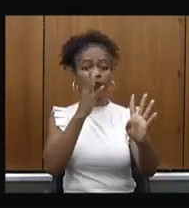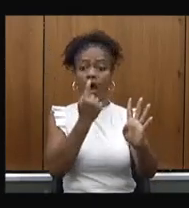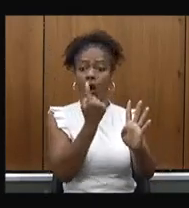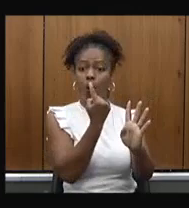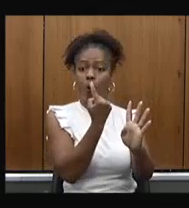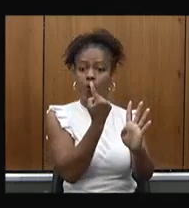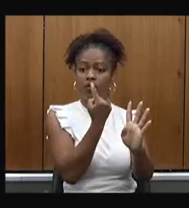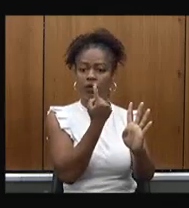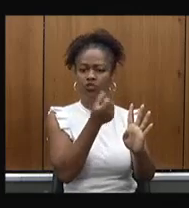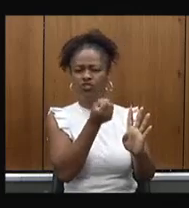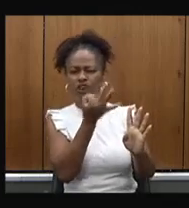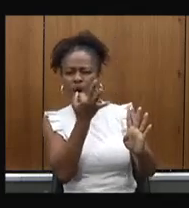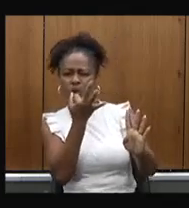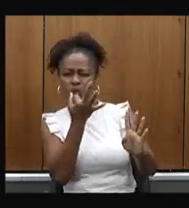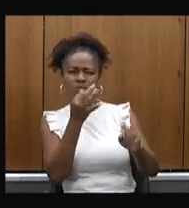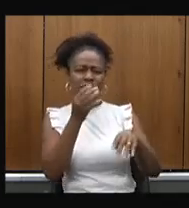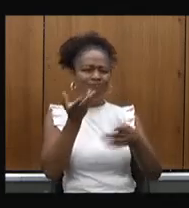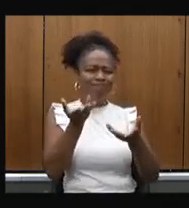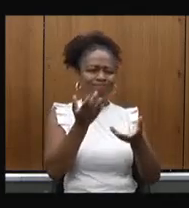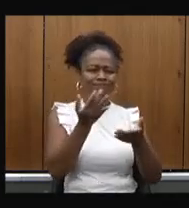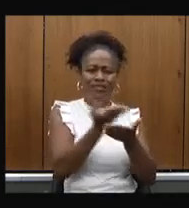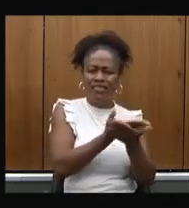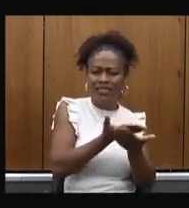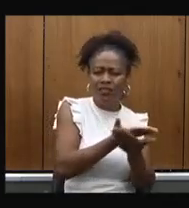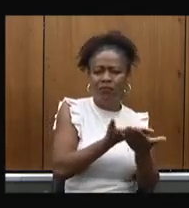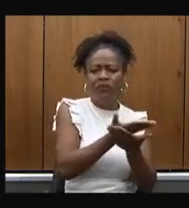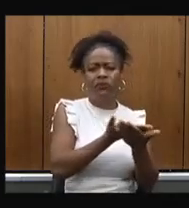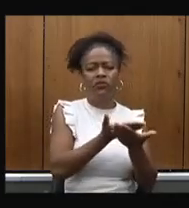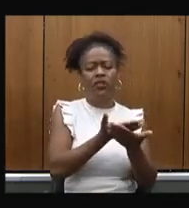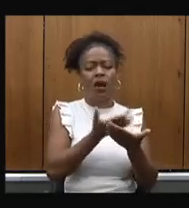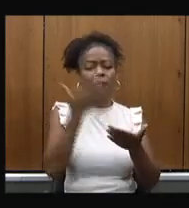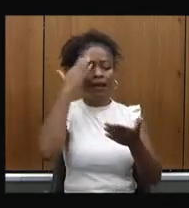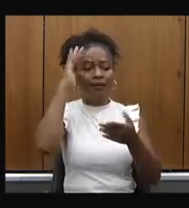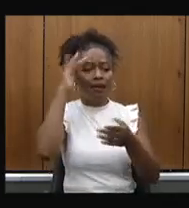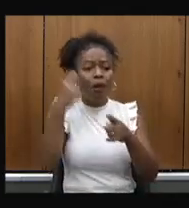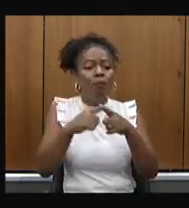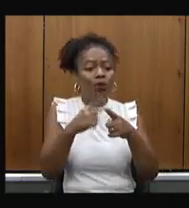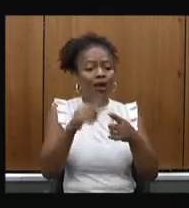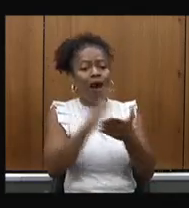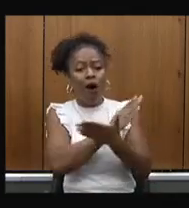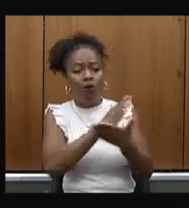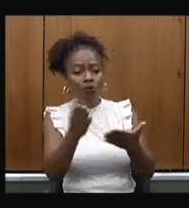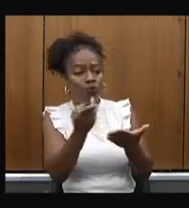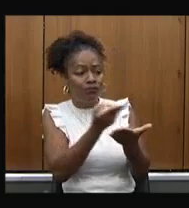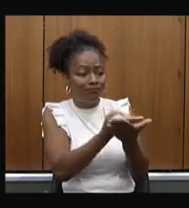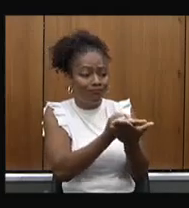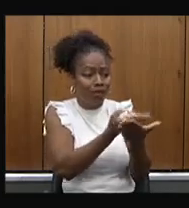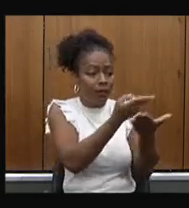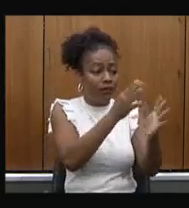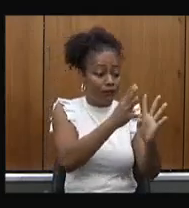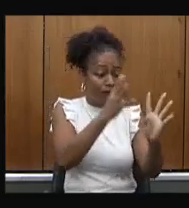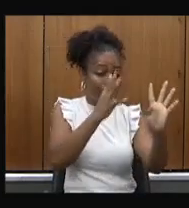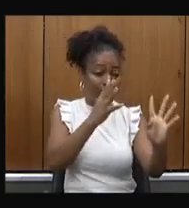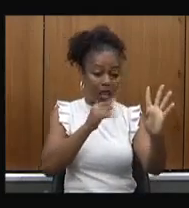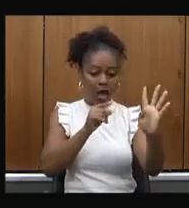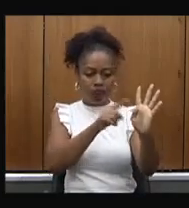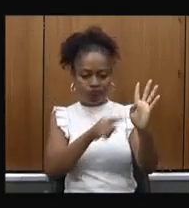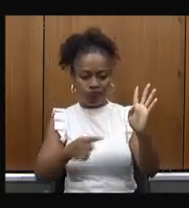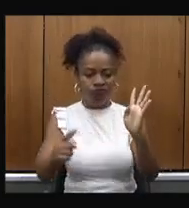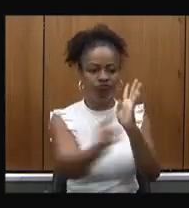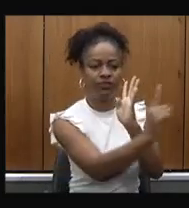algumas patologias para a gente entender o porquê que os pacientes passam na frente de outros e se isso acontece né